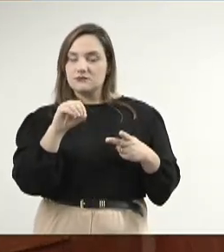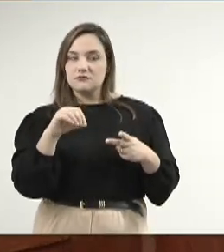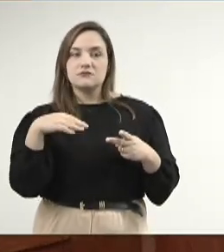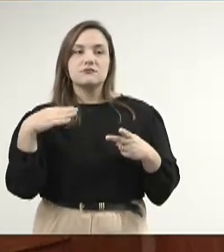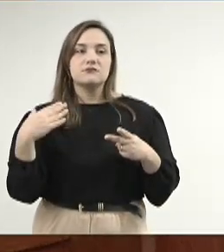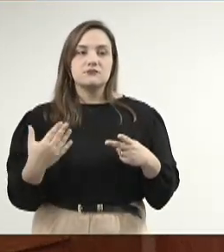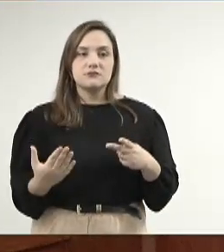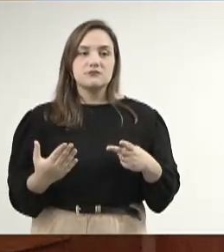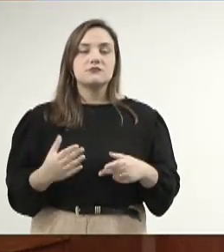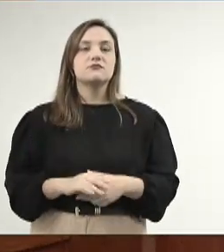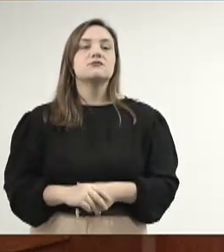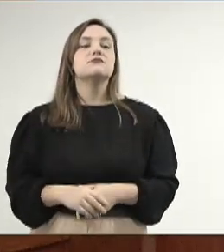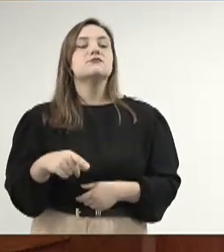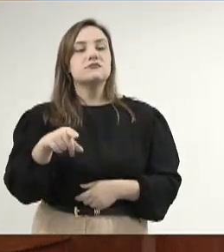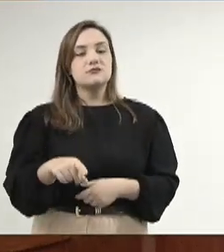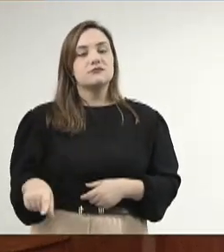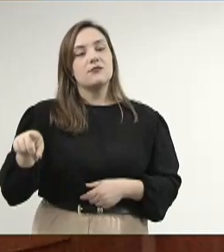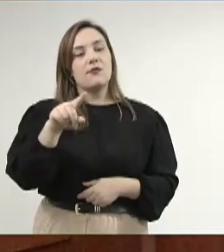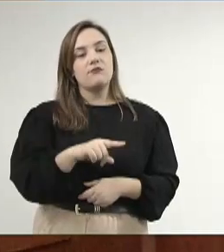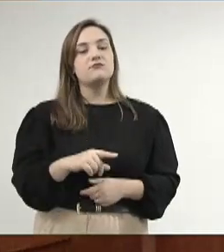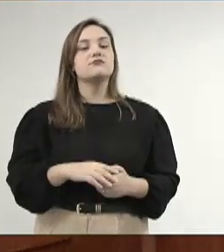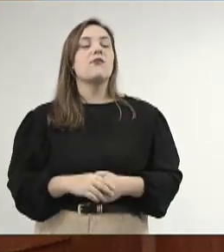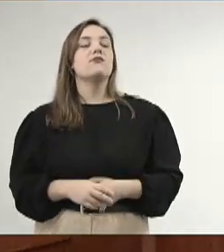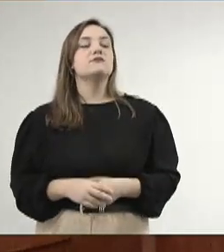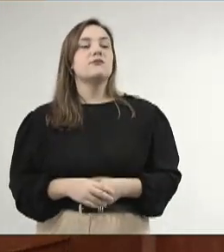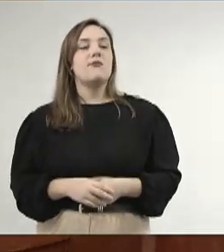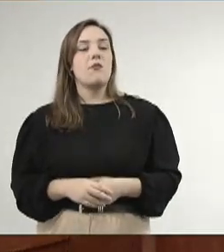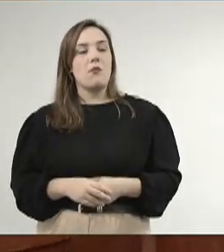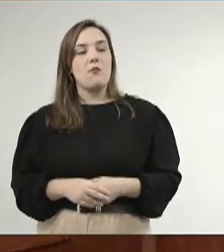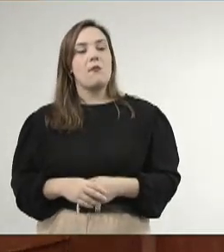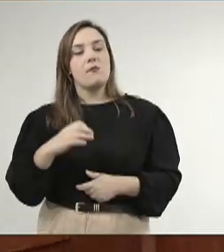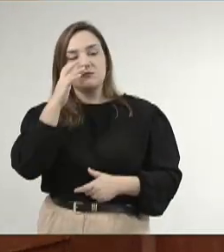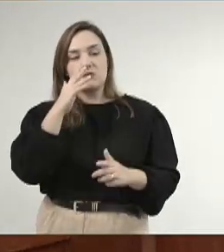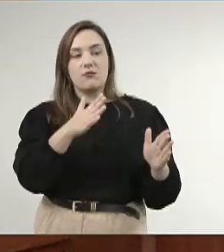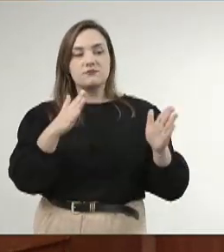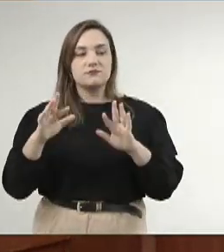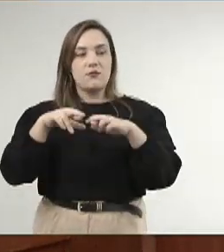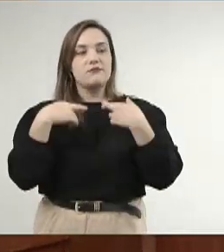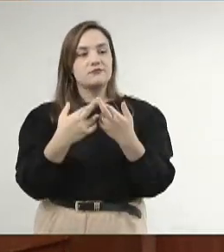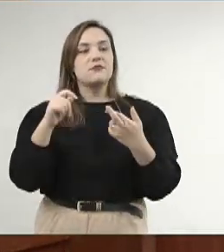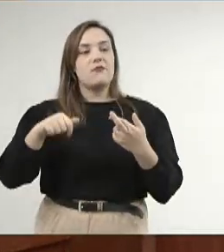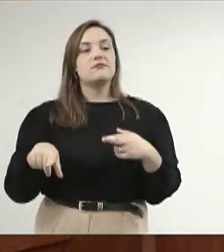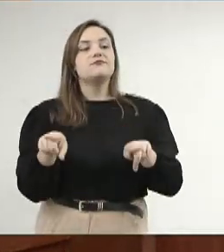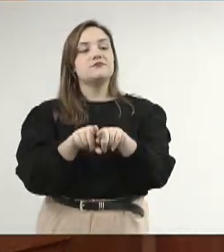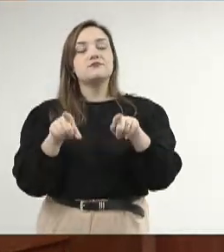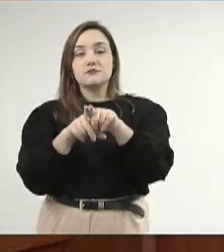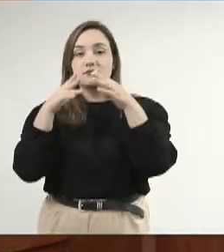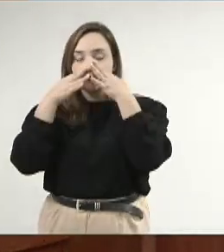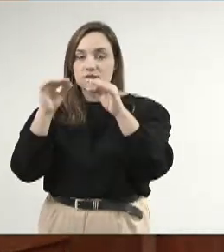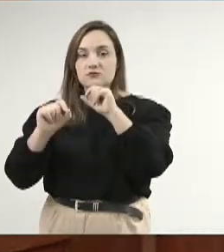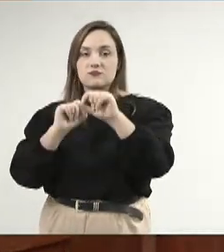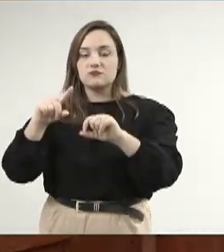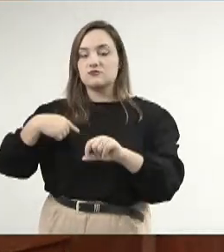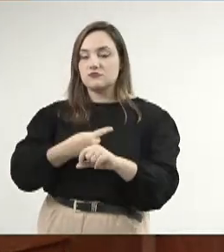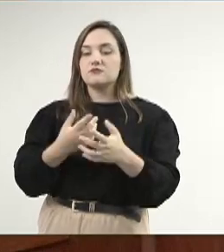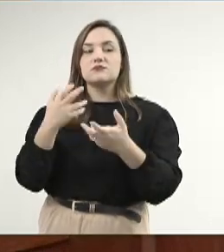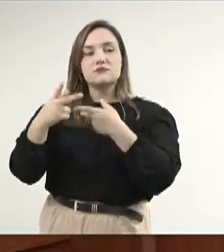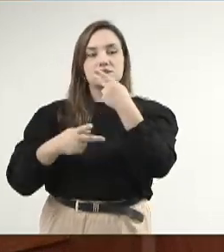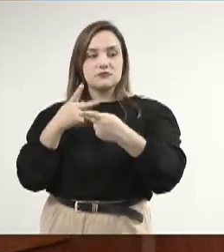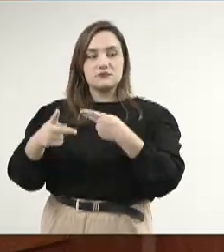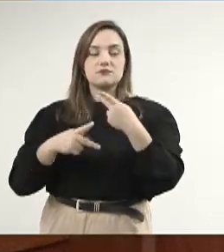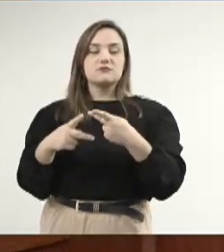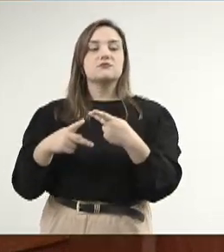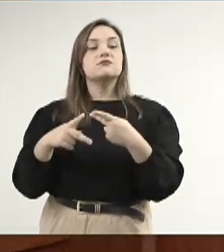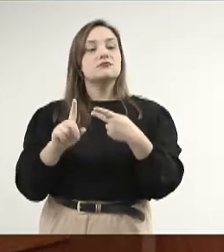ouvir e presenciar a nossa sessão, mas de forma muito especial também, para ouvir o que nós temos para dizer em